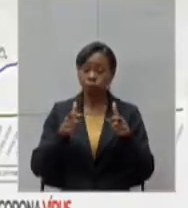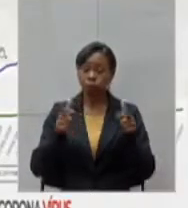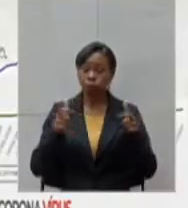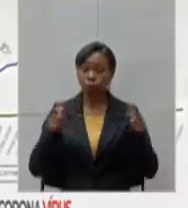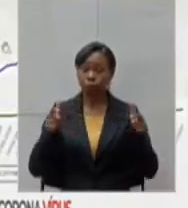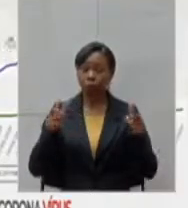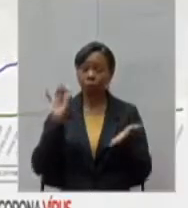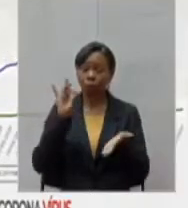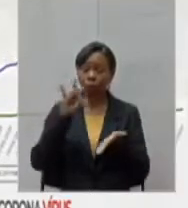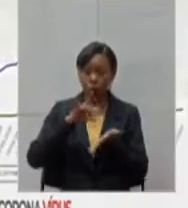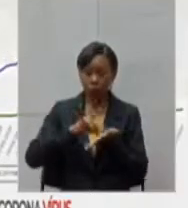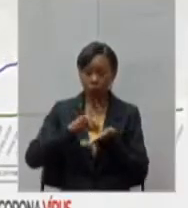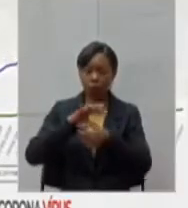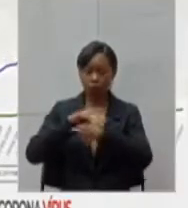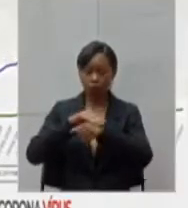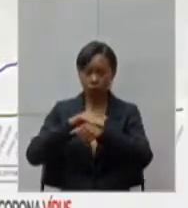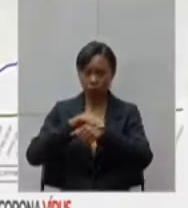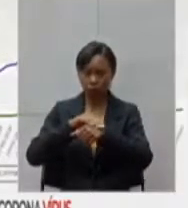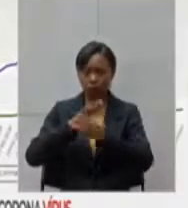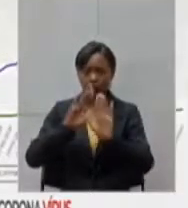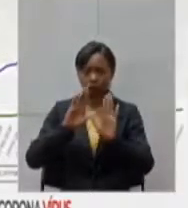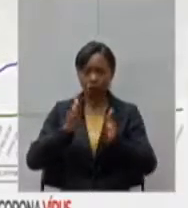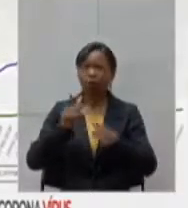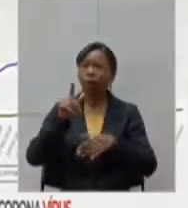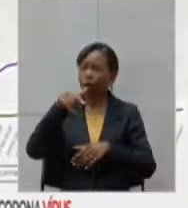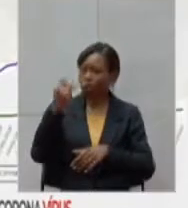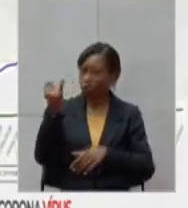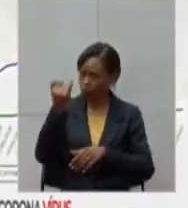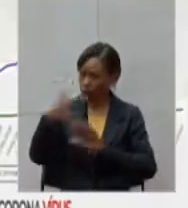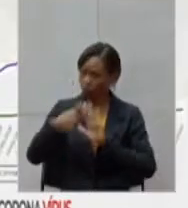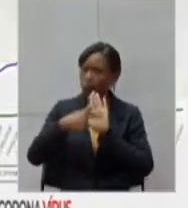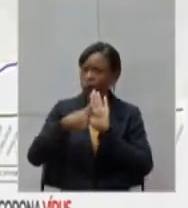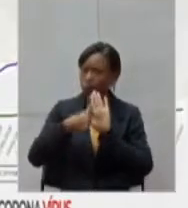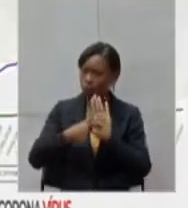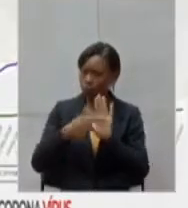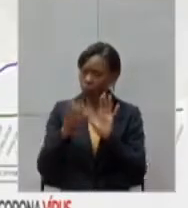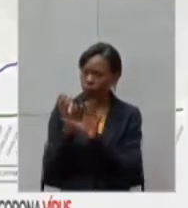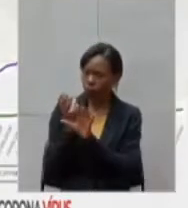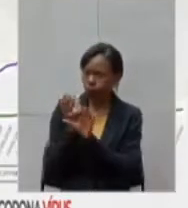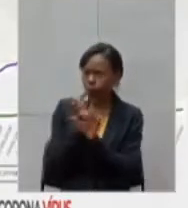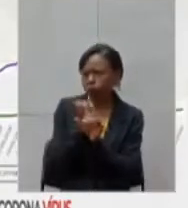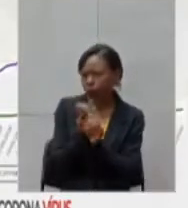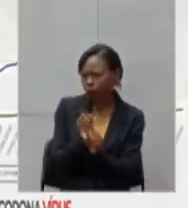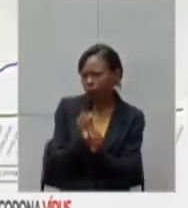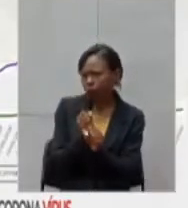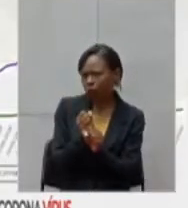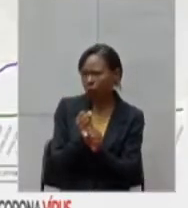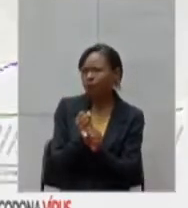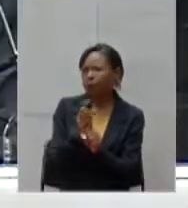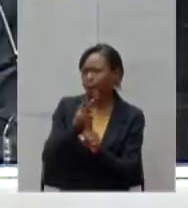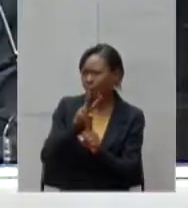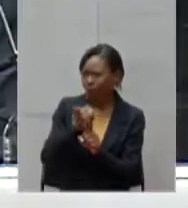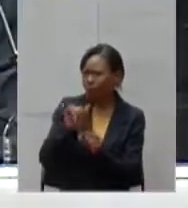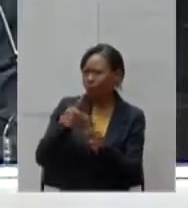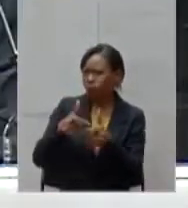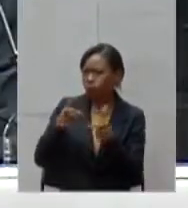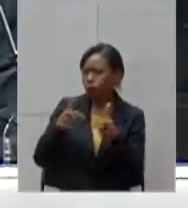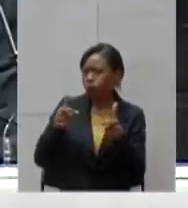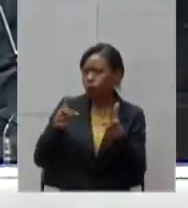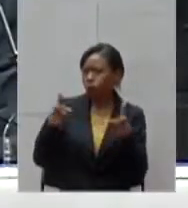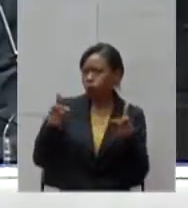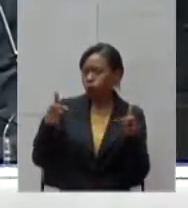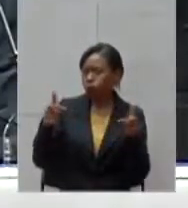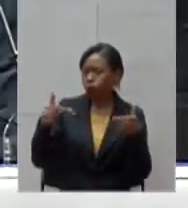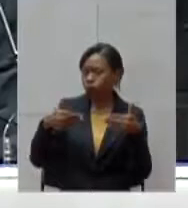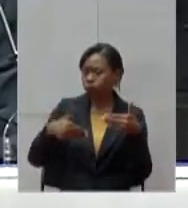isso é importante porque isso faz parte da epidemia, o somatório dos casos, ele irá crescer ao longo do tempo. O que nós não